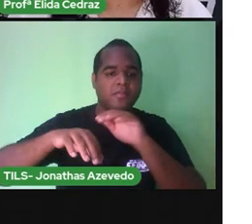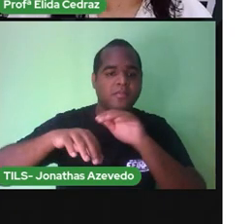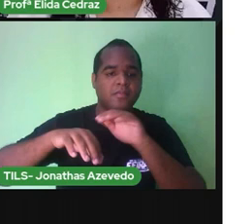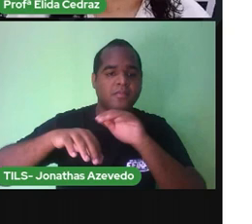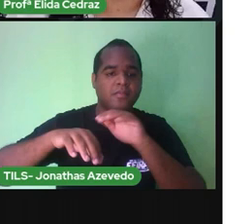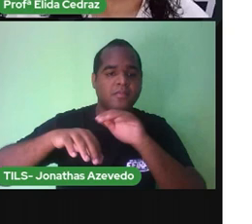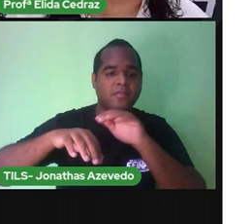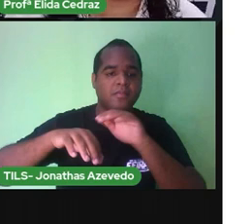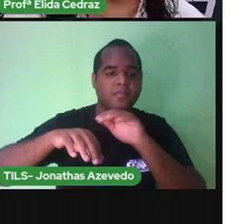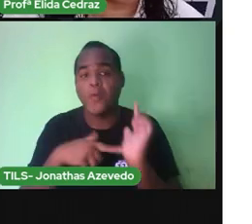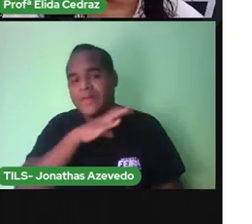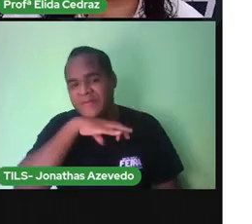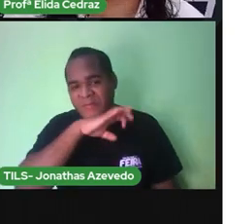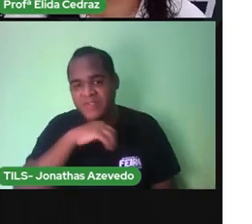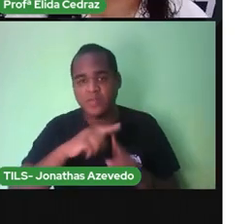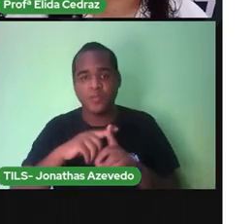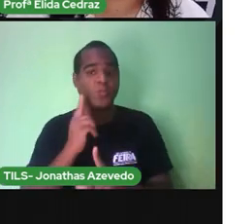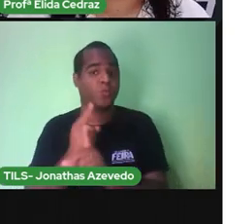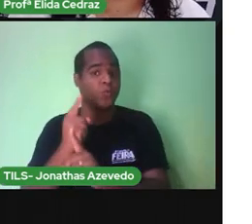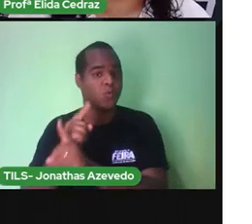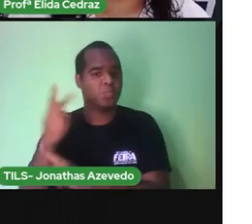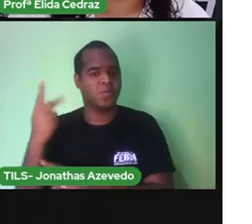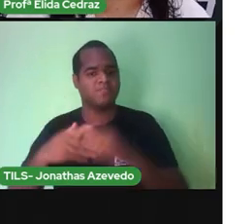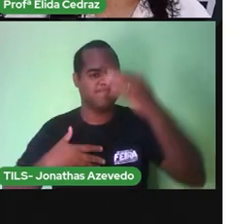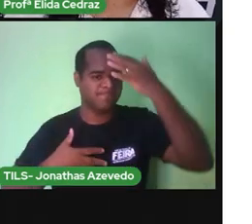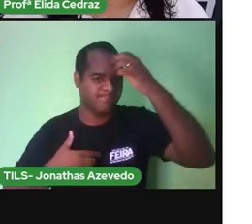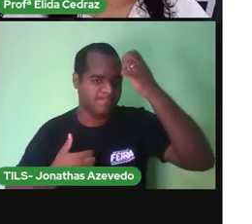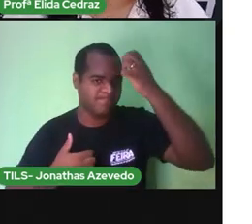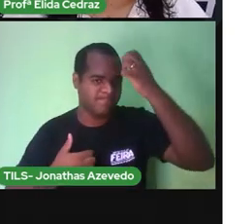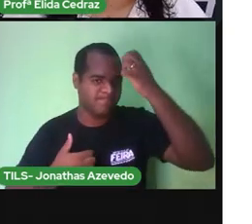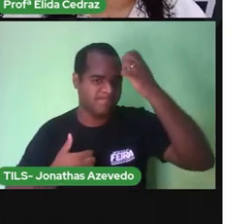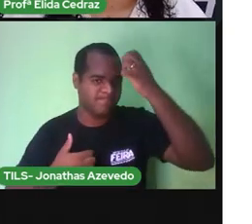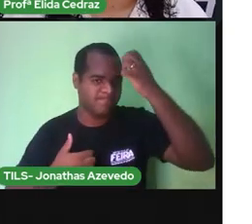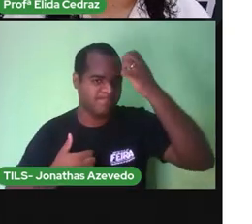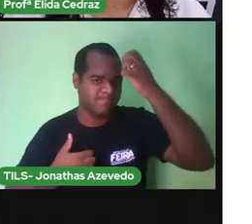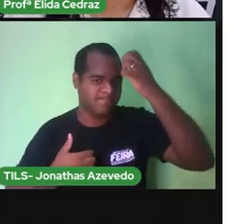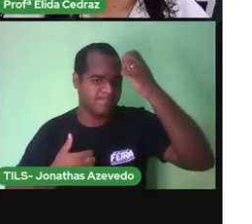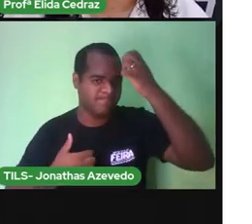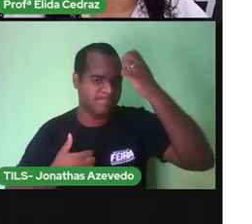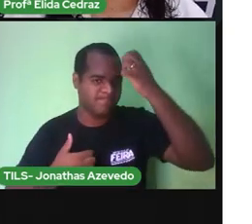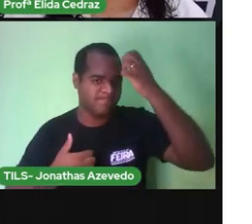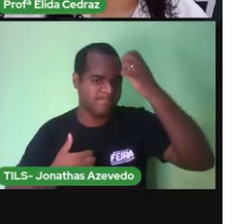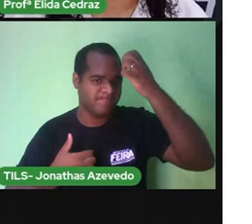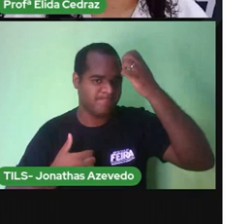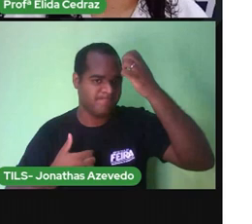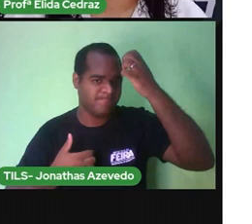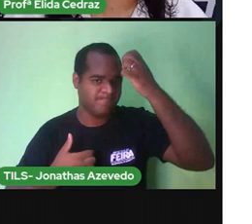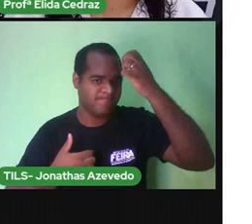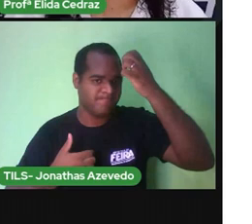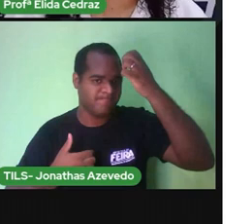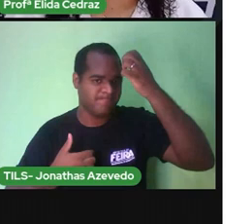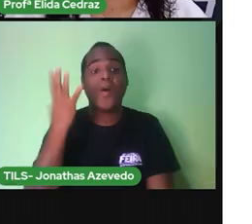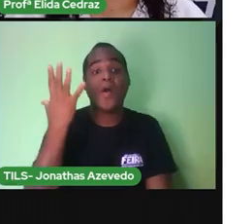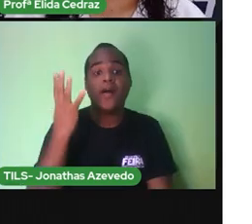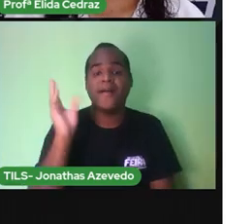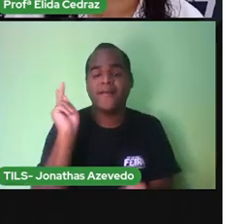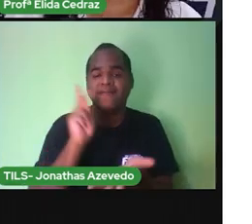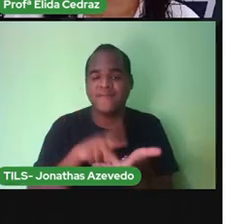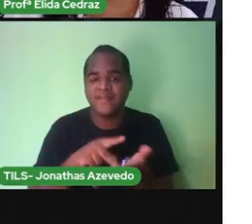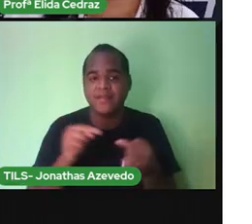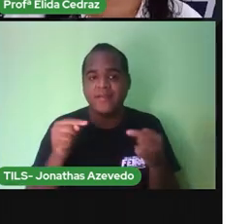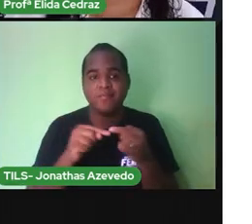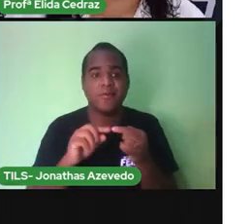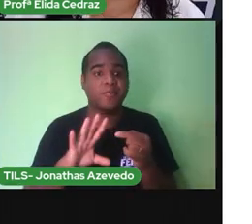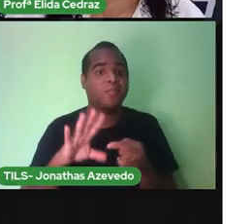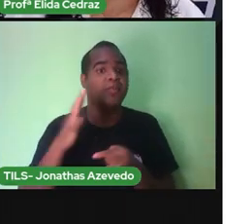Encontrou o macaco, o prego e o guariba. Falou com os dois, que imediatamente se dispuseram a